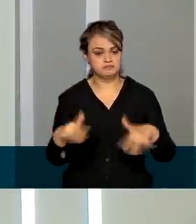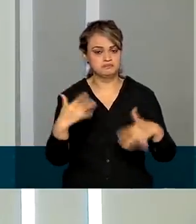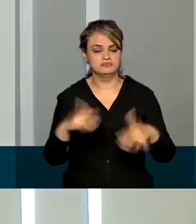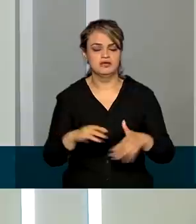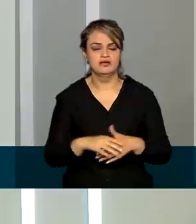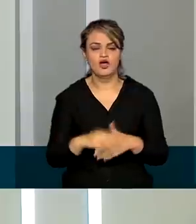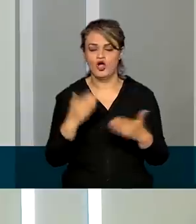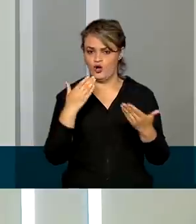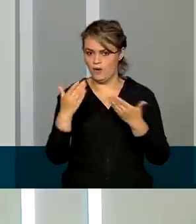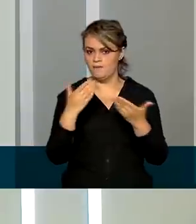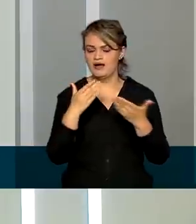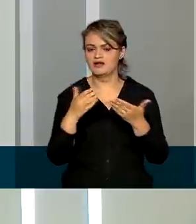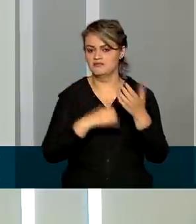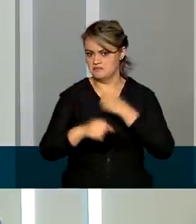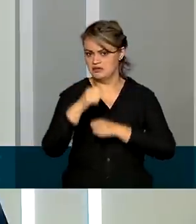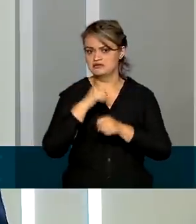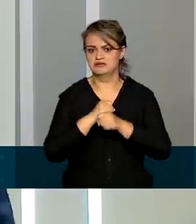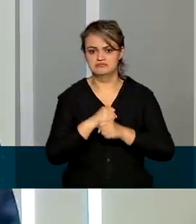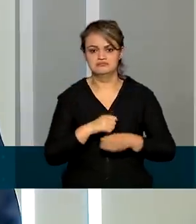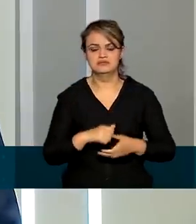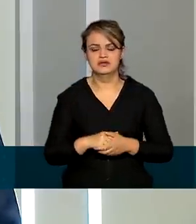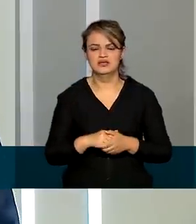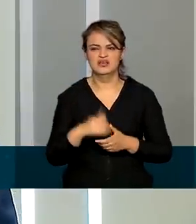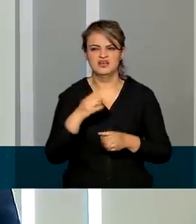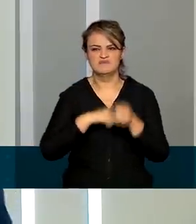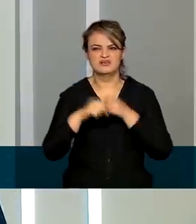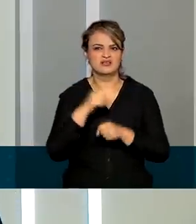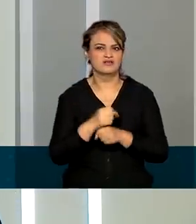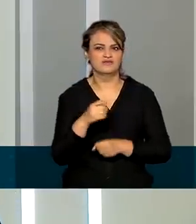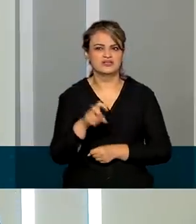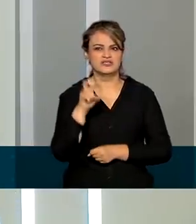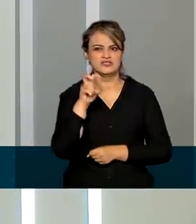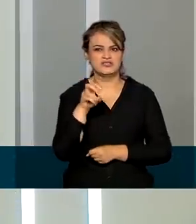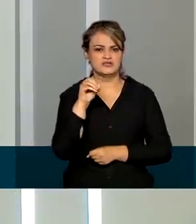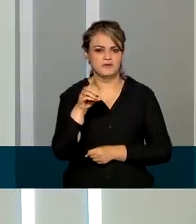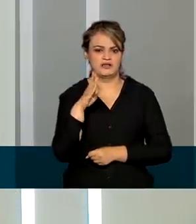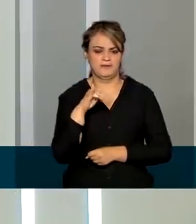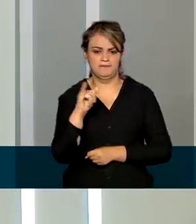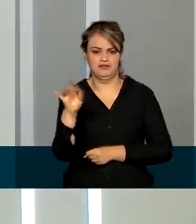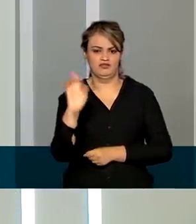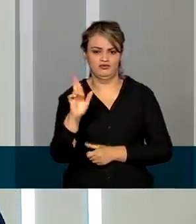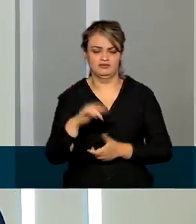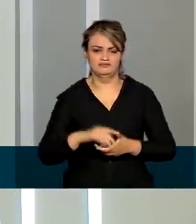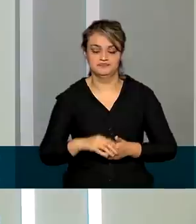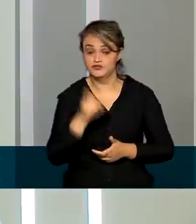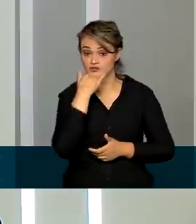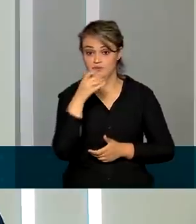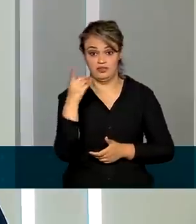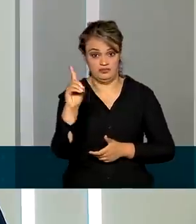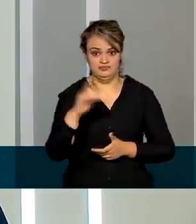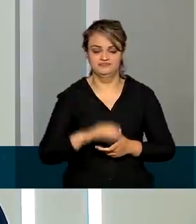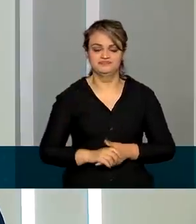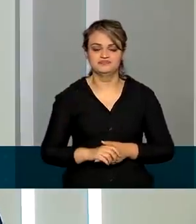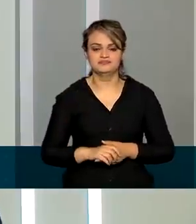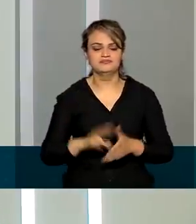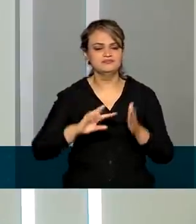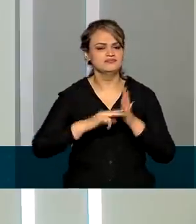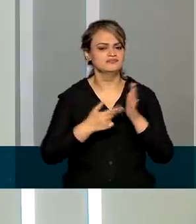superior ao que nós obtivemos no ano passado, que foi em torno de 50 bilhões de dólares. Isso significa